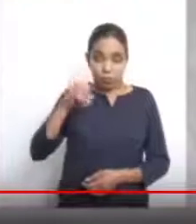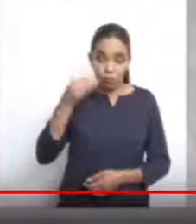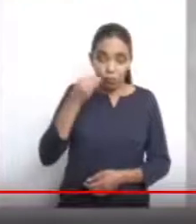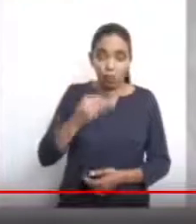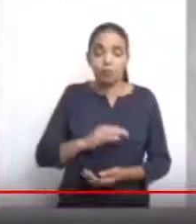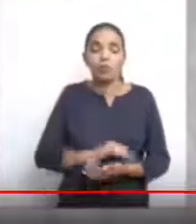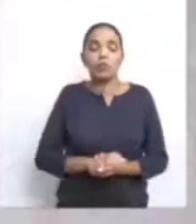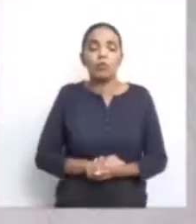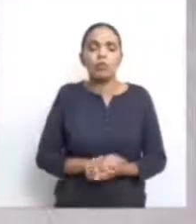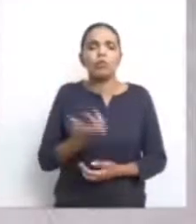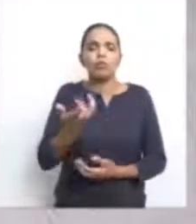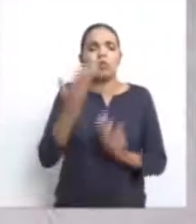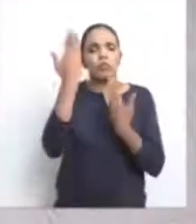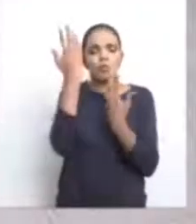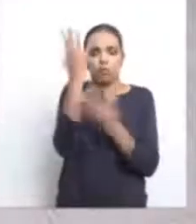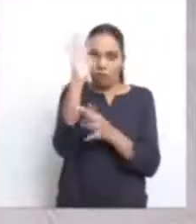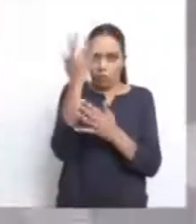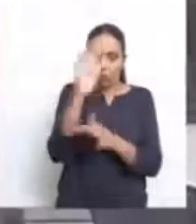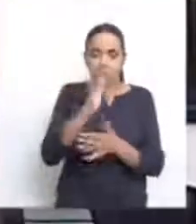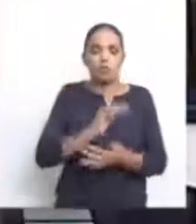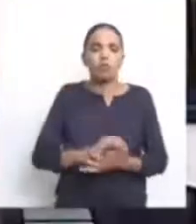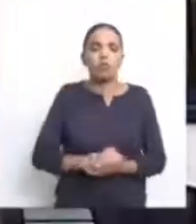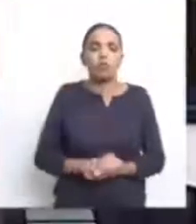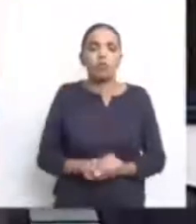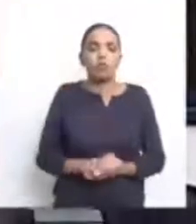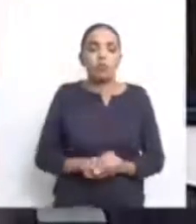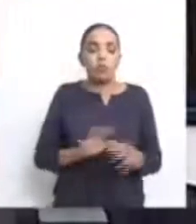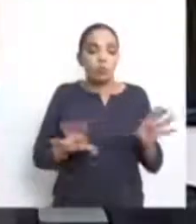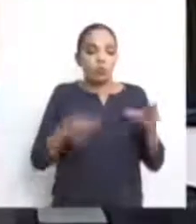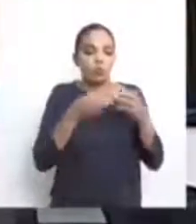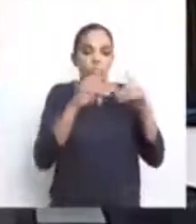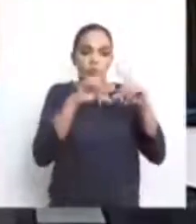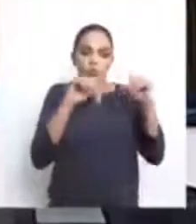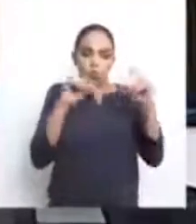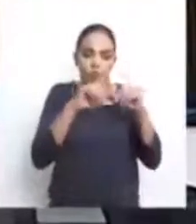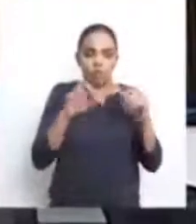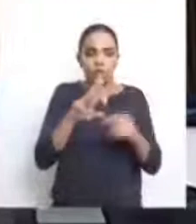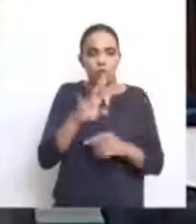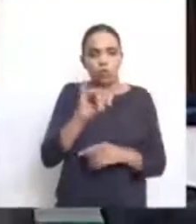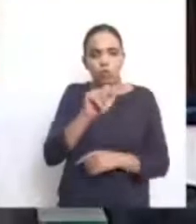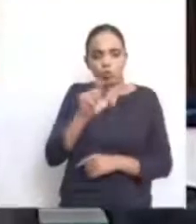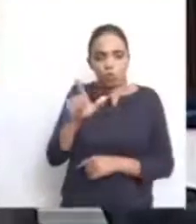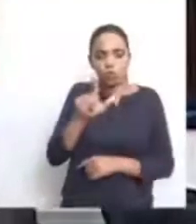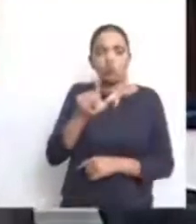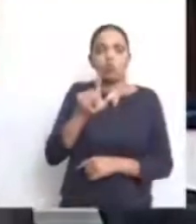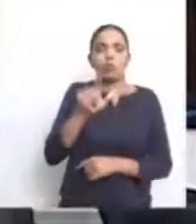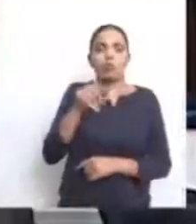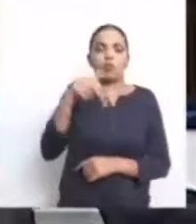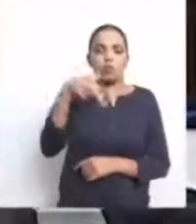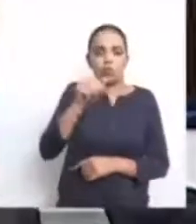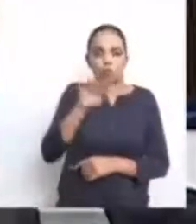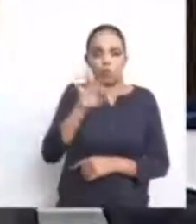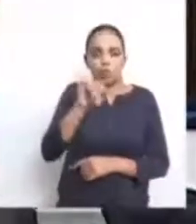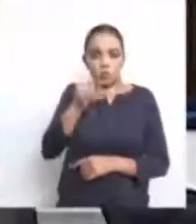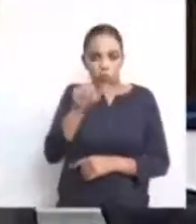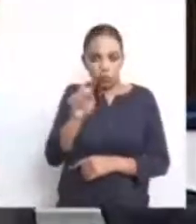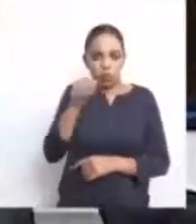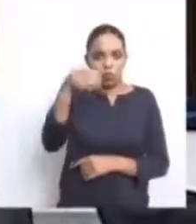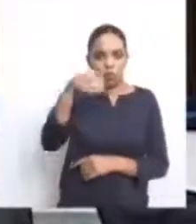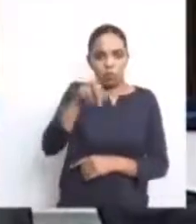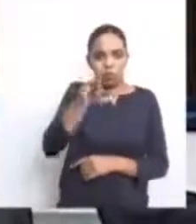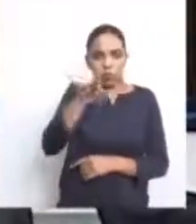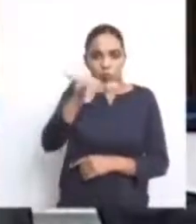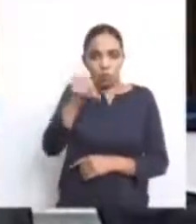Quero parabenizar a equipe de Brasília, o Rafael, a Natália, Marcelo, pela explanação.